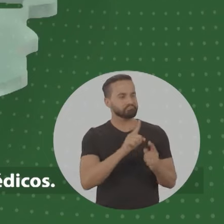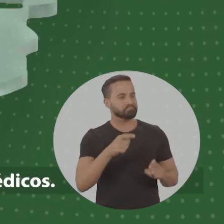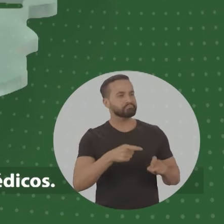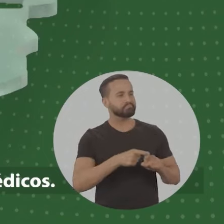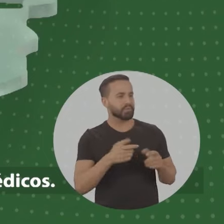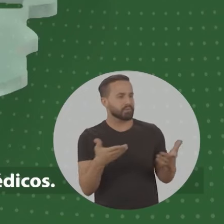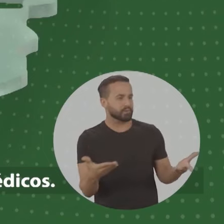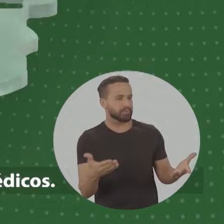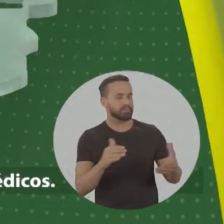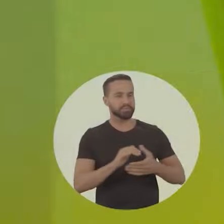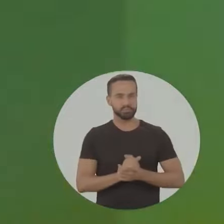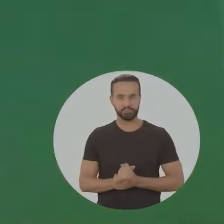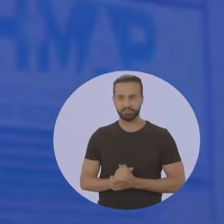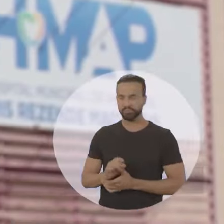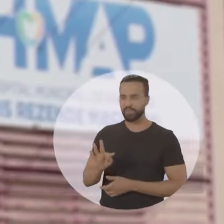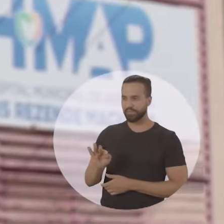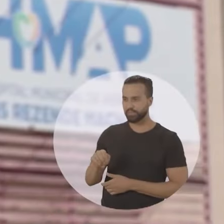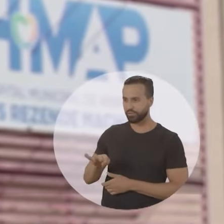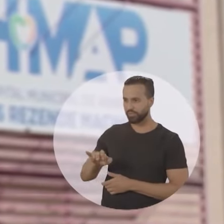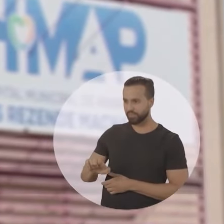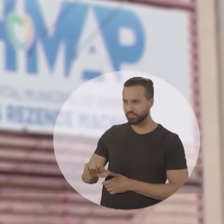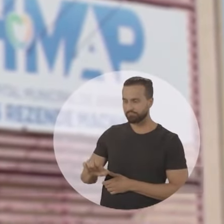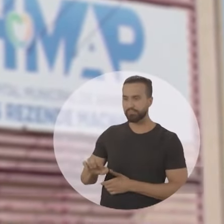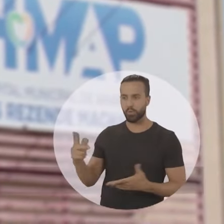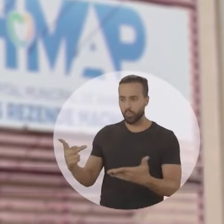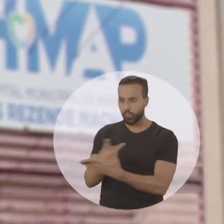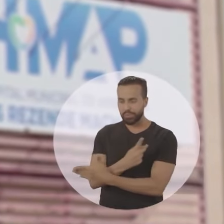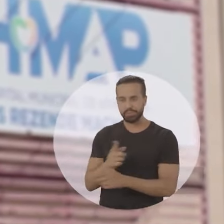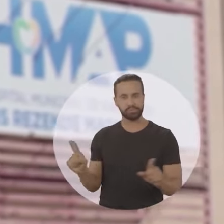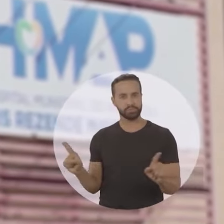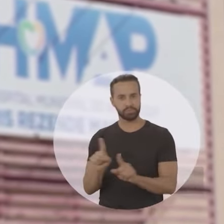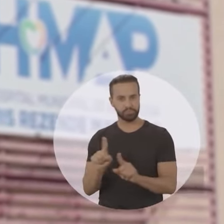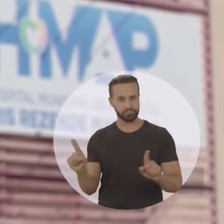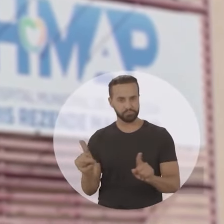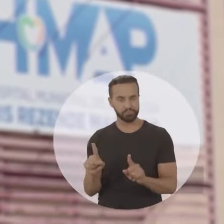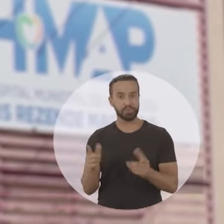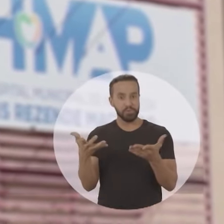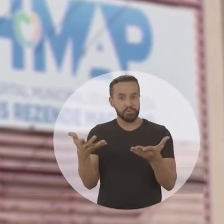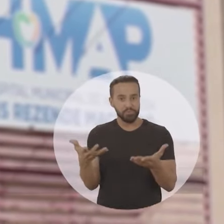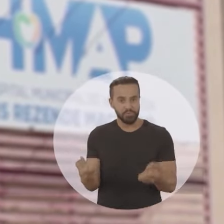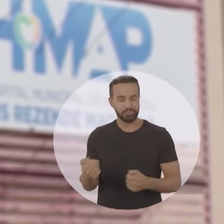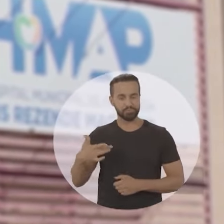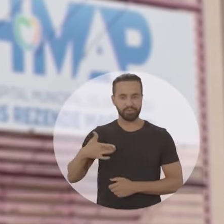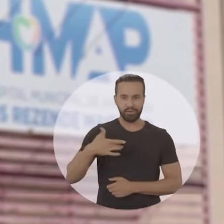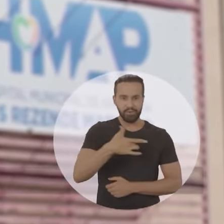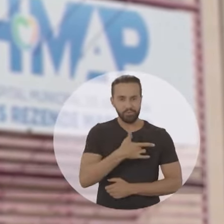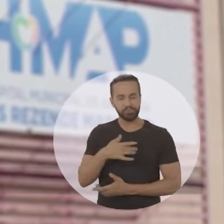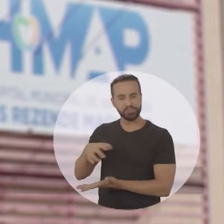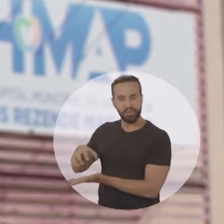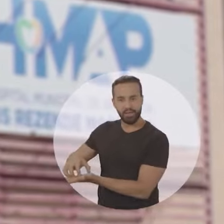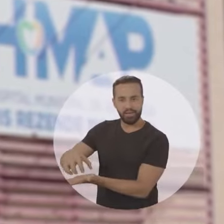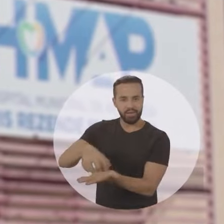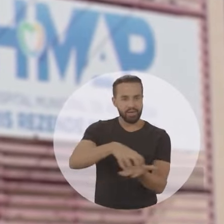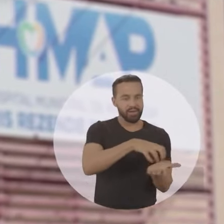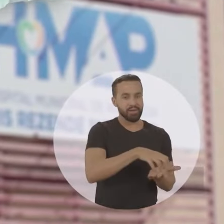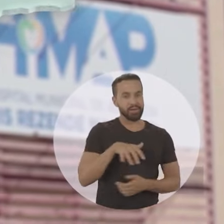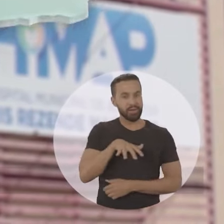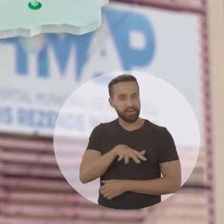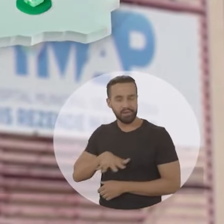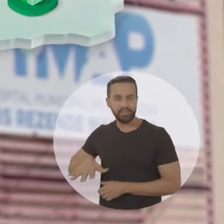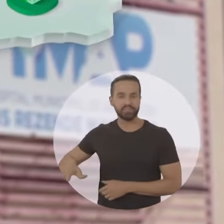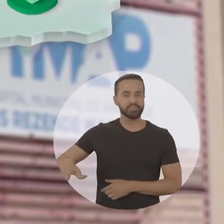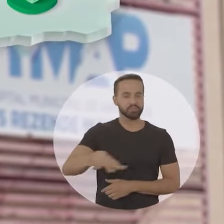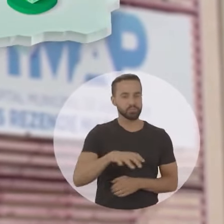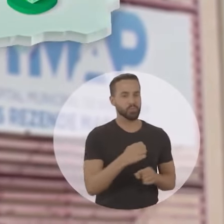longe em busca de médicos. Tatiana, isso não vai acontecer. Vamos regionalizar a saúde do nosso Estado,